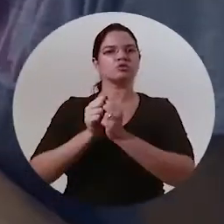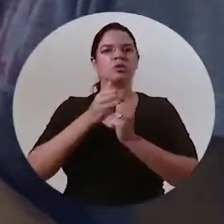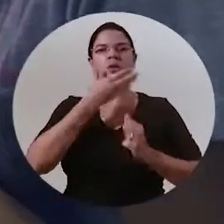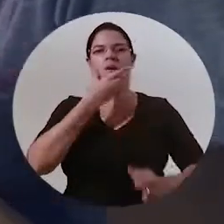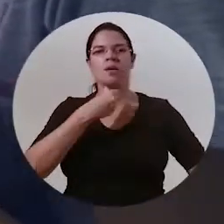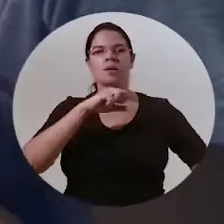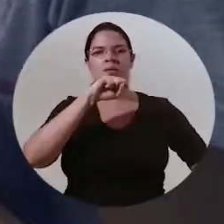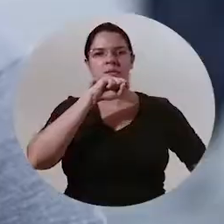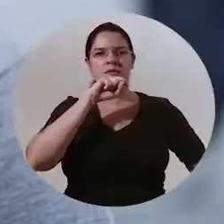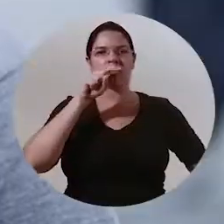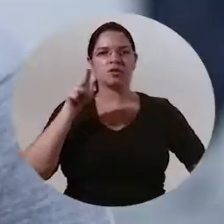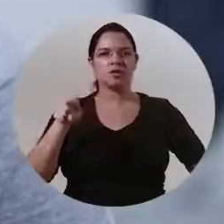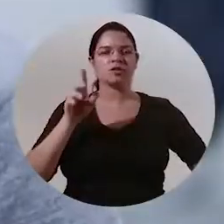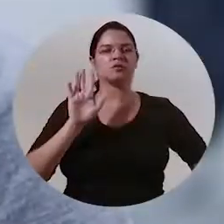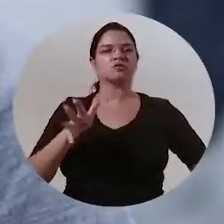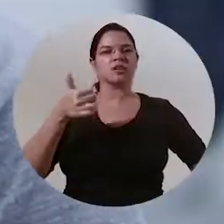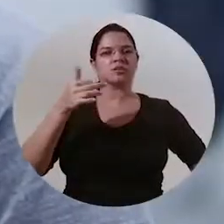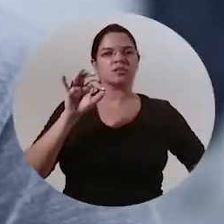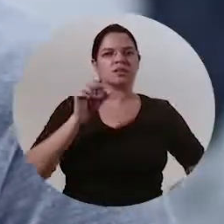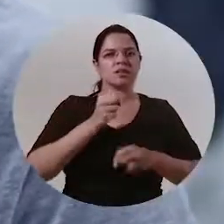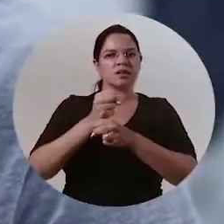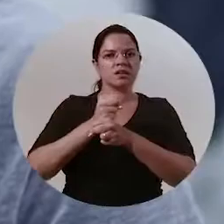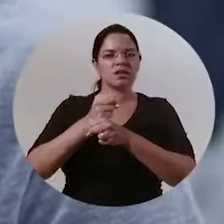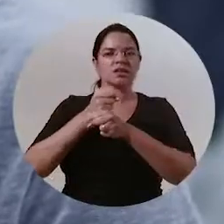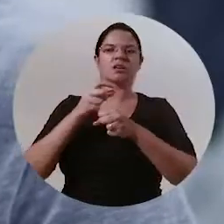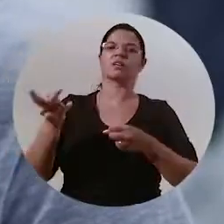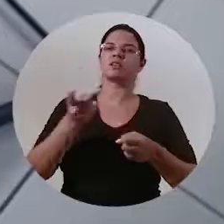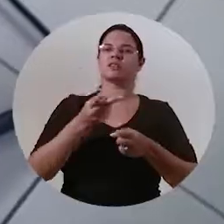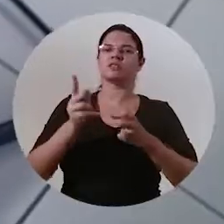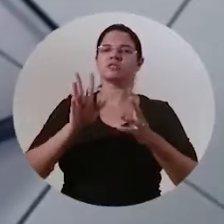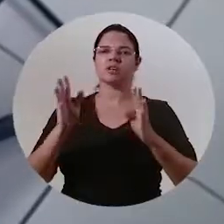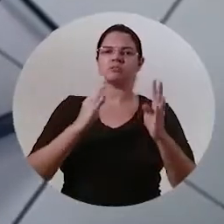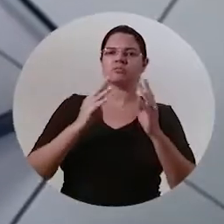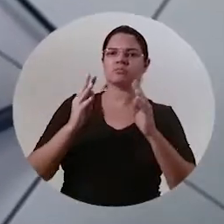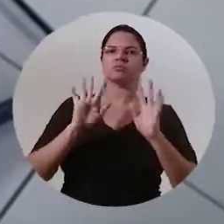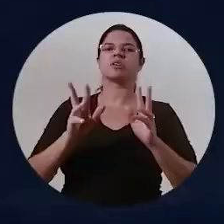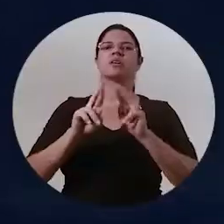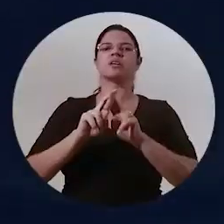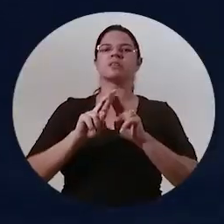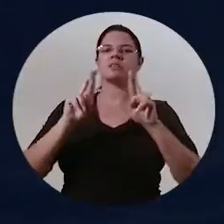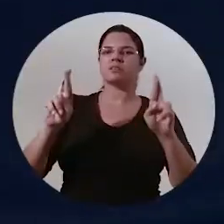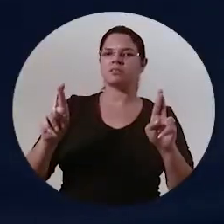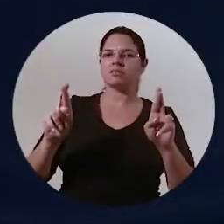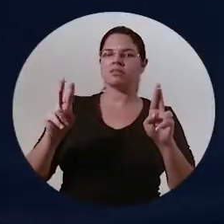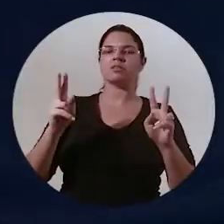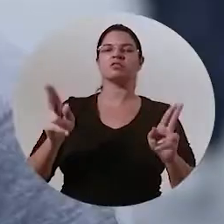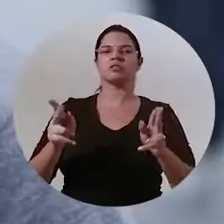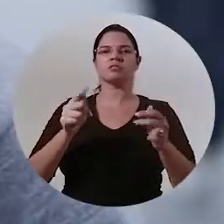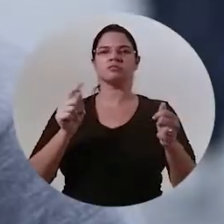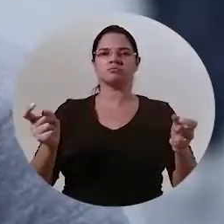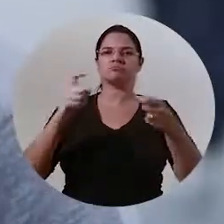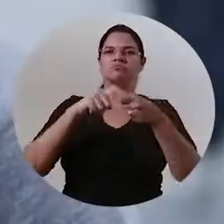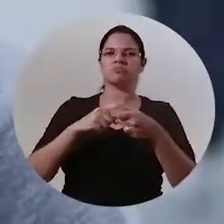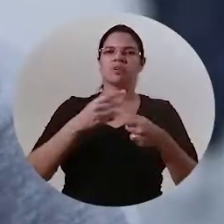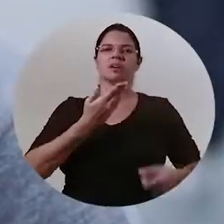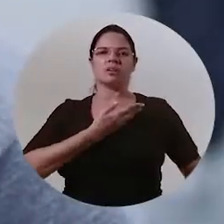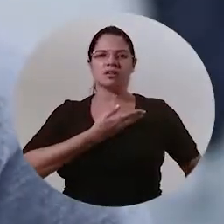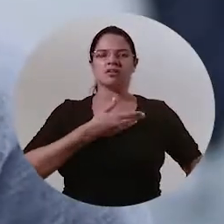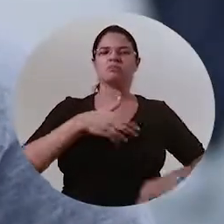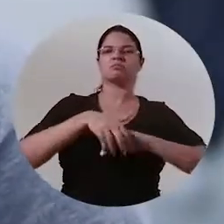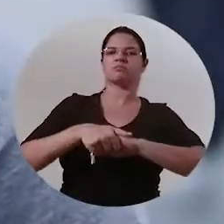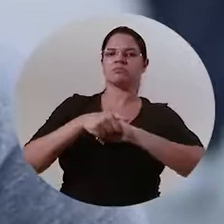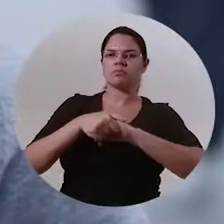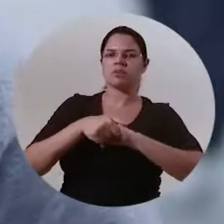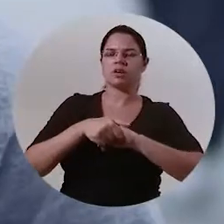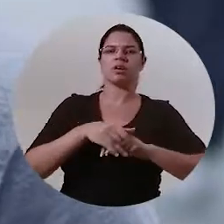vai ter uma exceção nós estávamos com o processo há quase 10 anos a conciliação ela foi fundida nós conseguimos nos conciliar